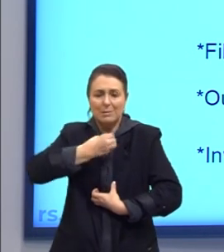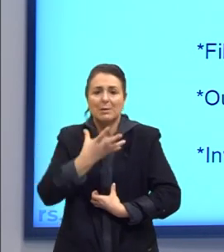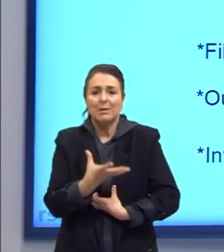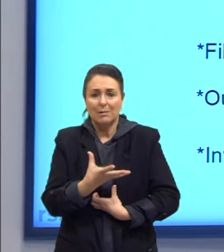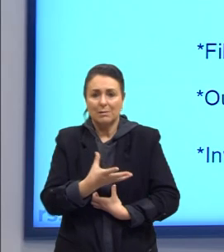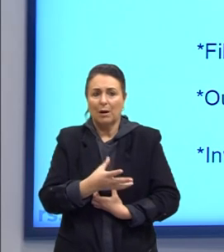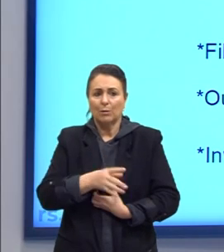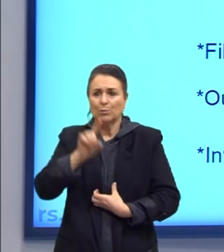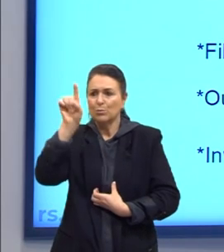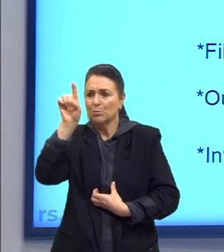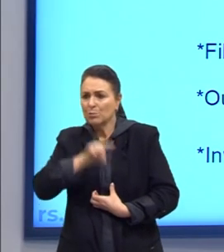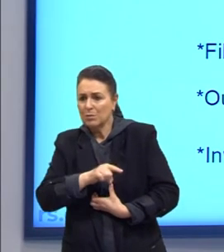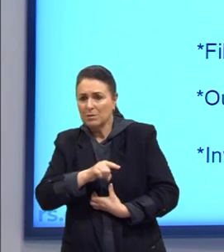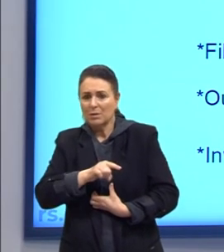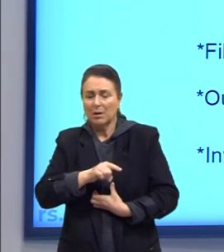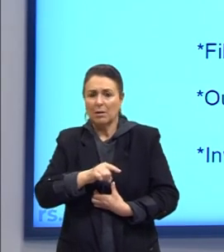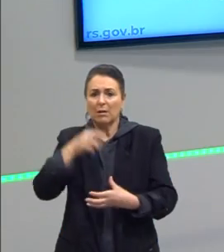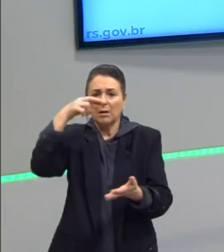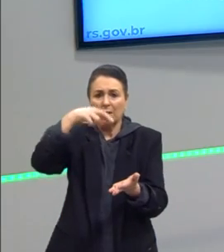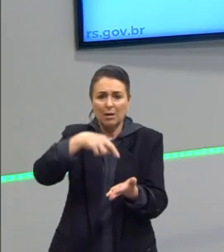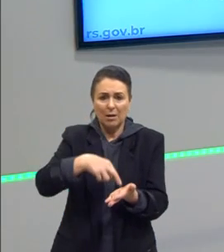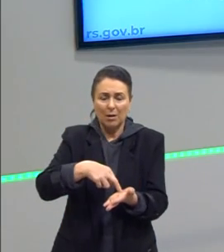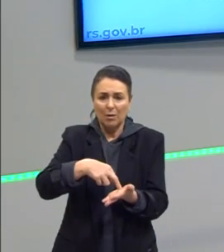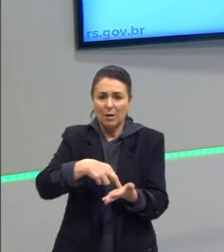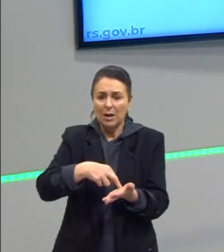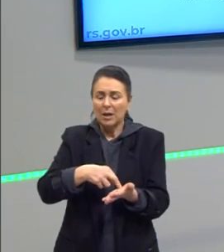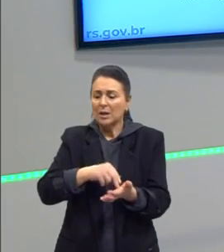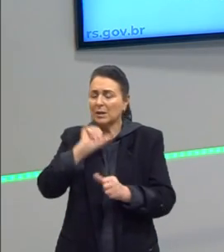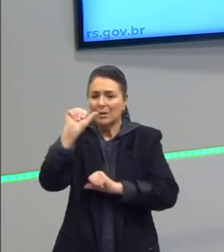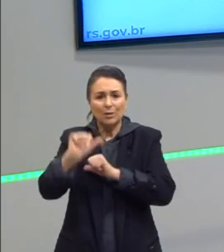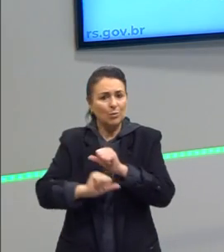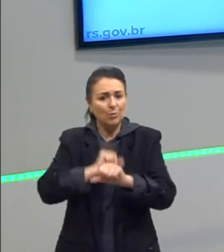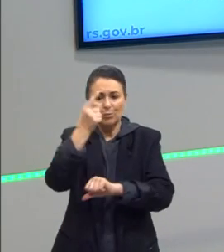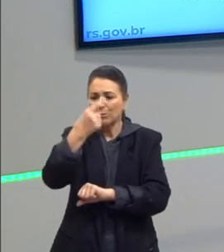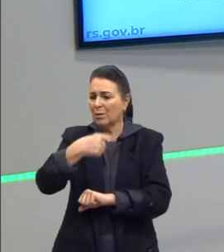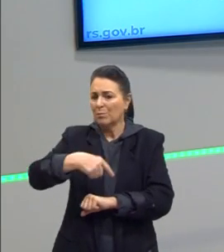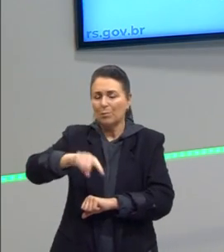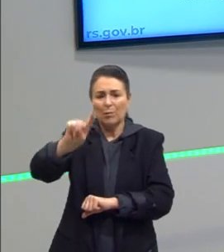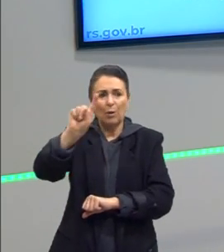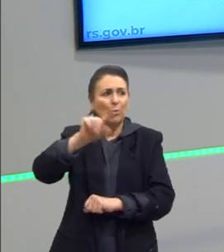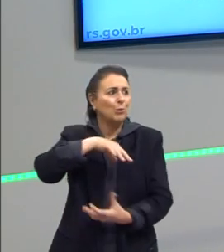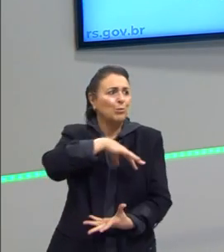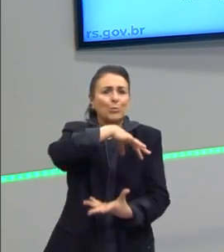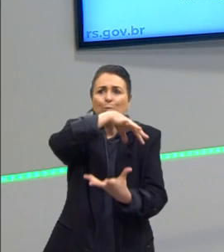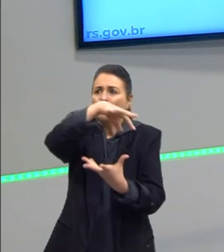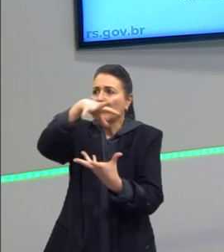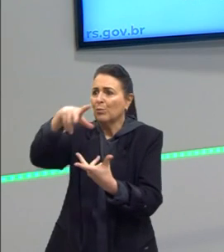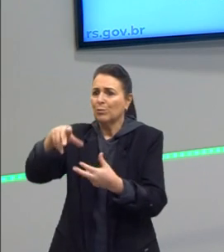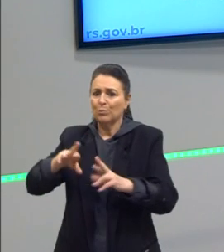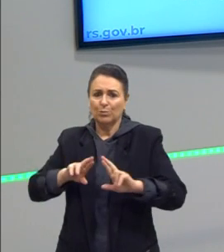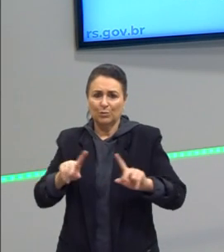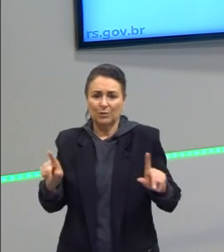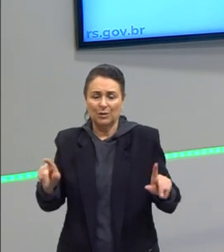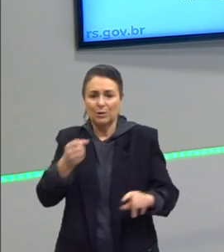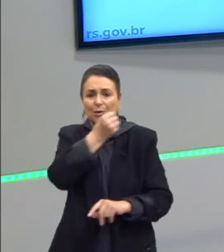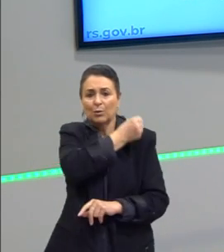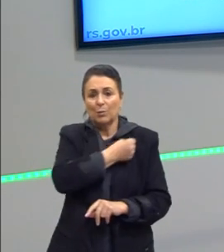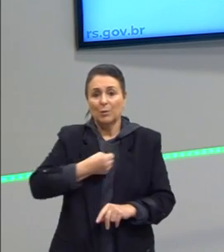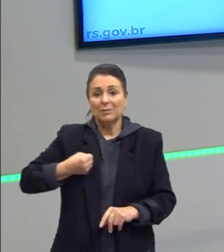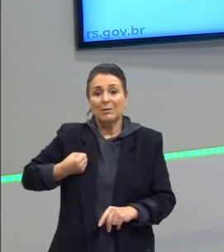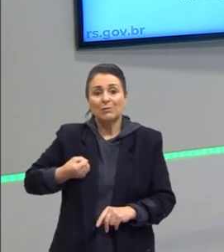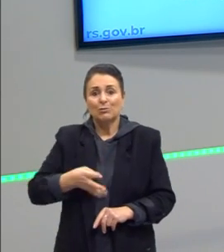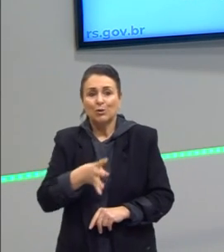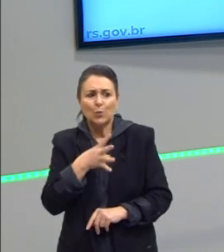ser real. Não faz mais aquela mudança para um outro mundo, como o Platão propôs. Não, o Aristóteles quer conhecer